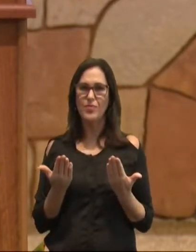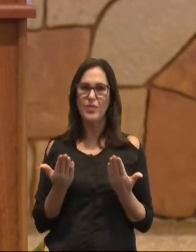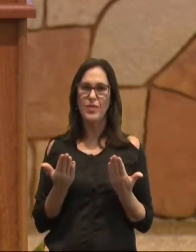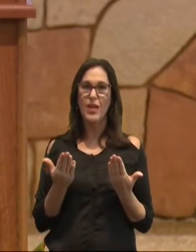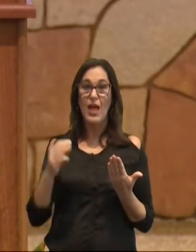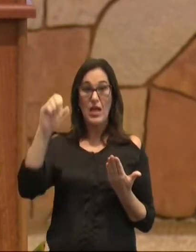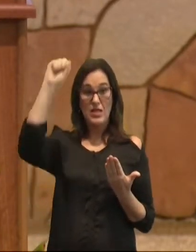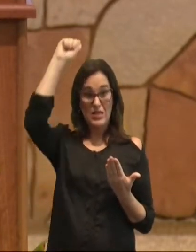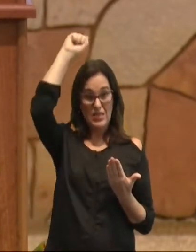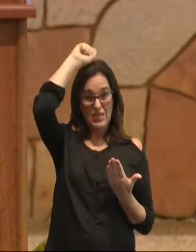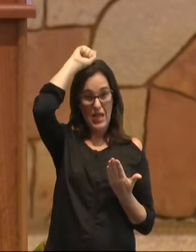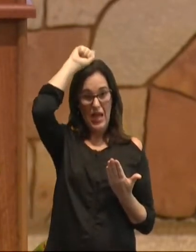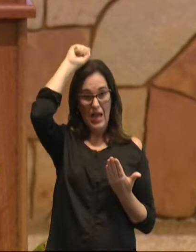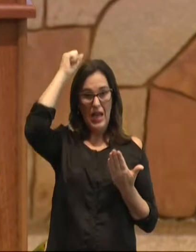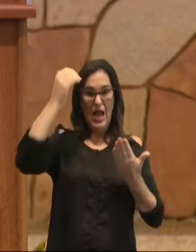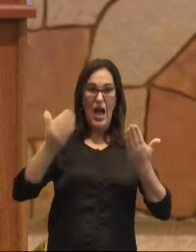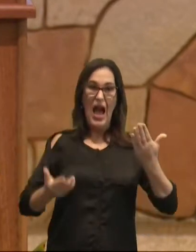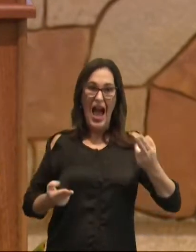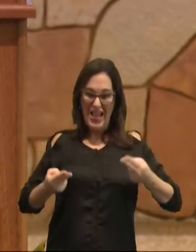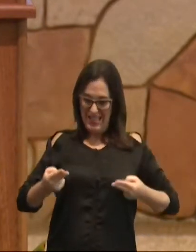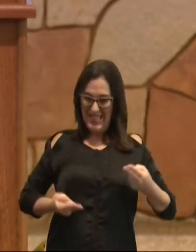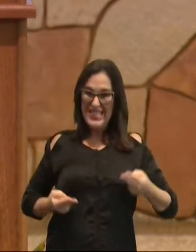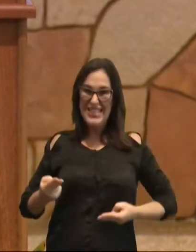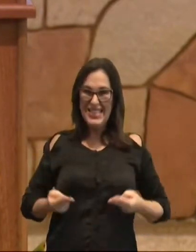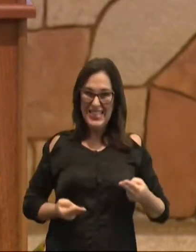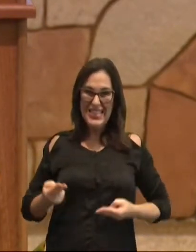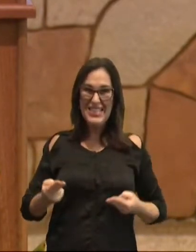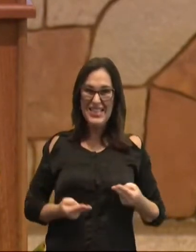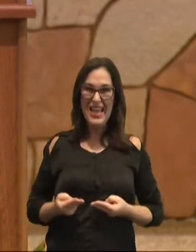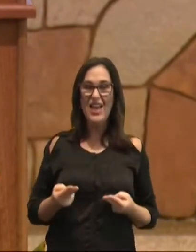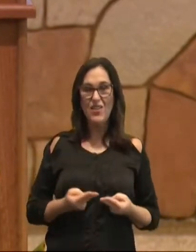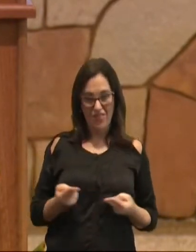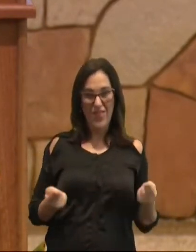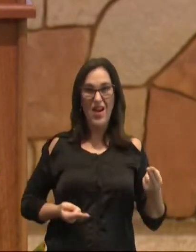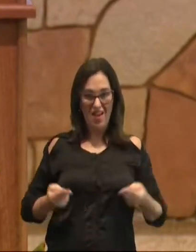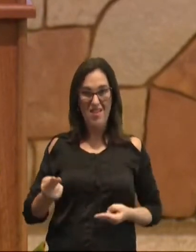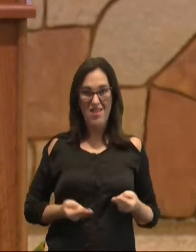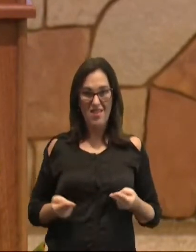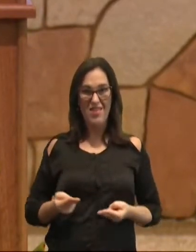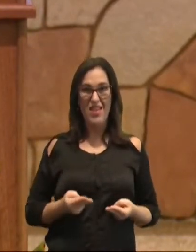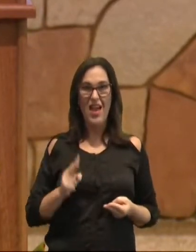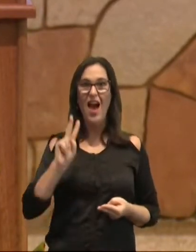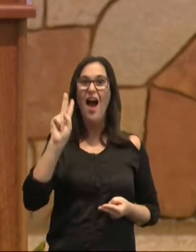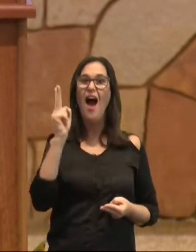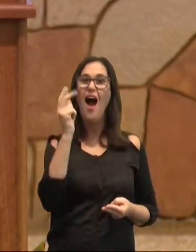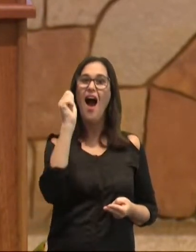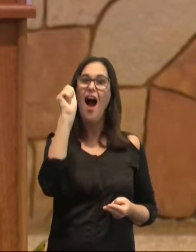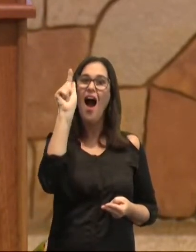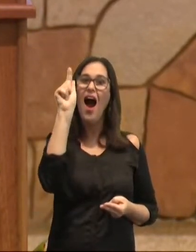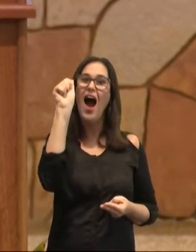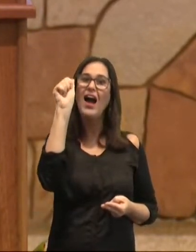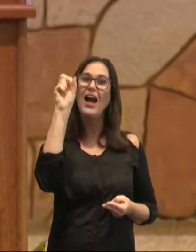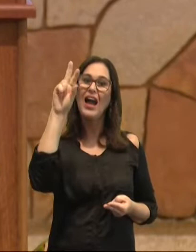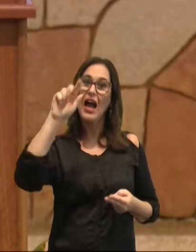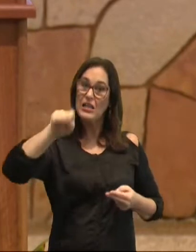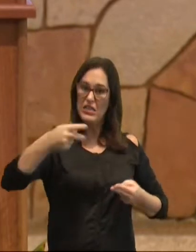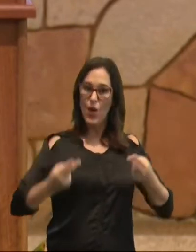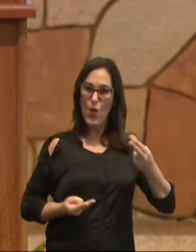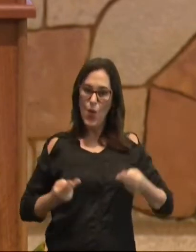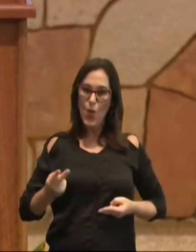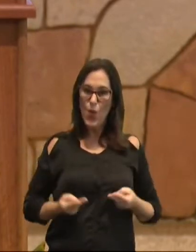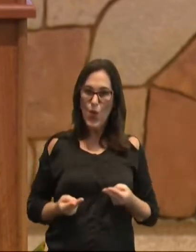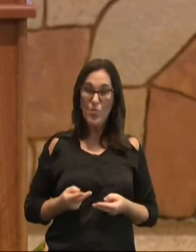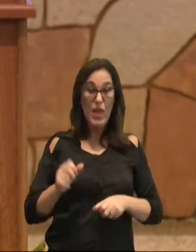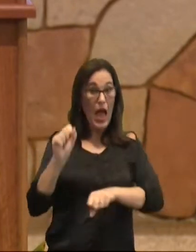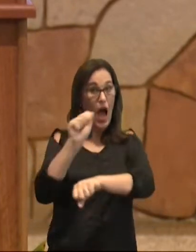Sara e de Agar, os irmãos se lembram, lá no livro de Gênesis, Abraão tinha,